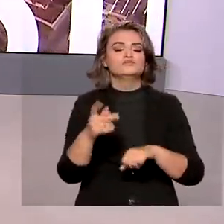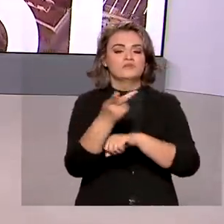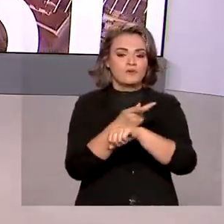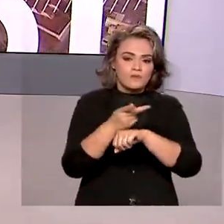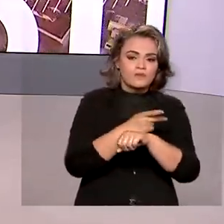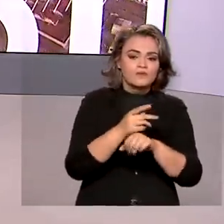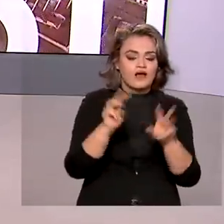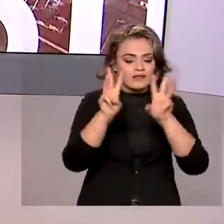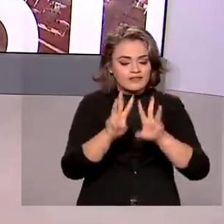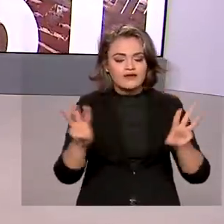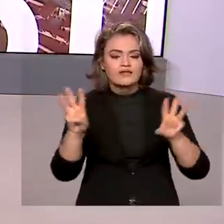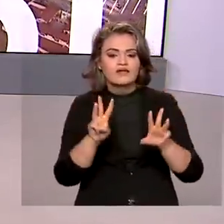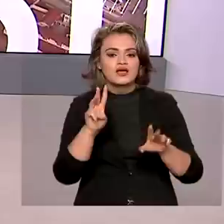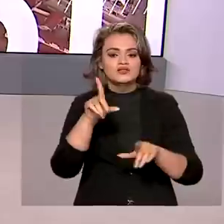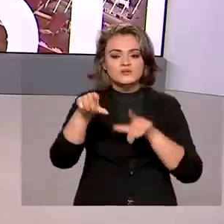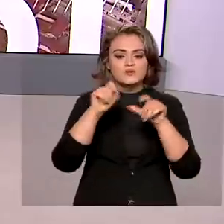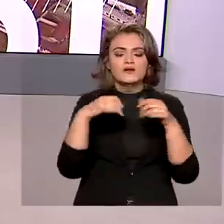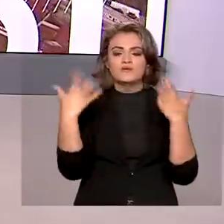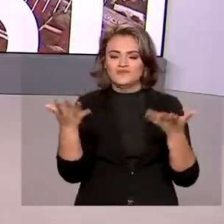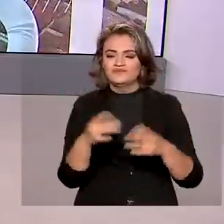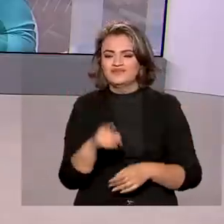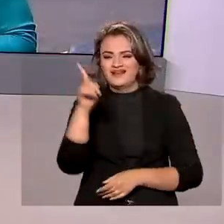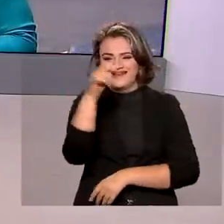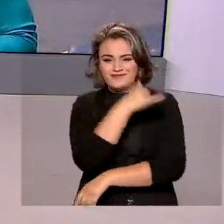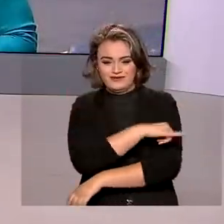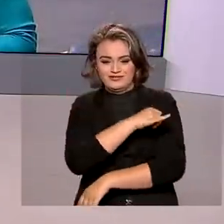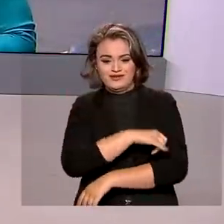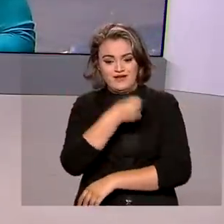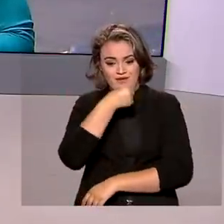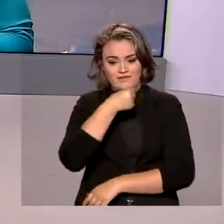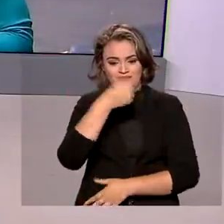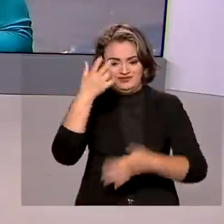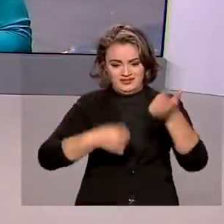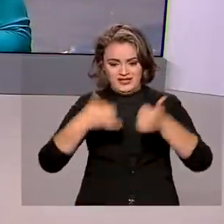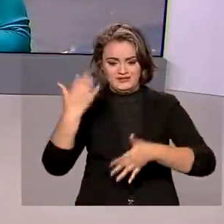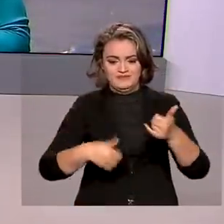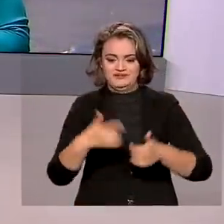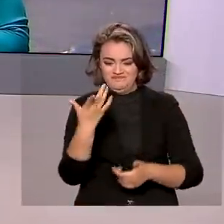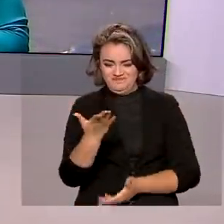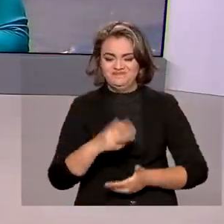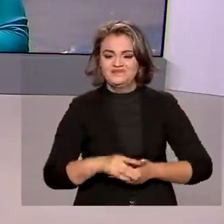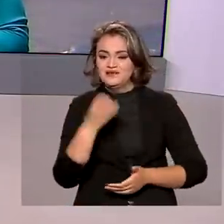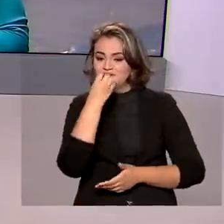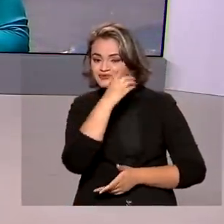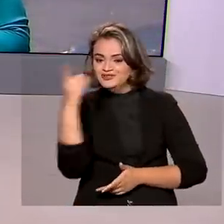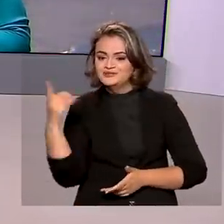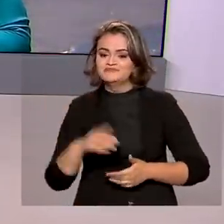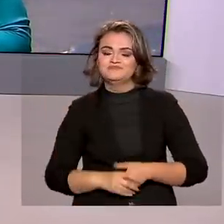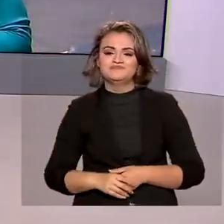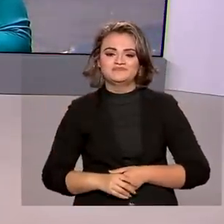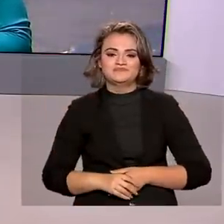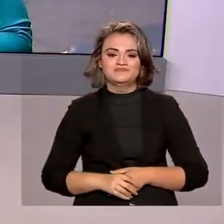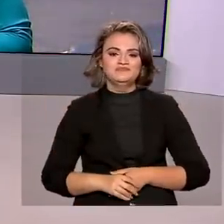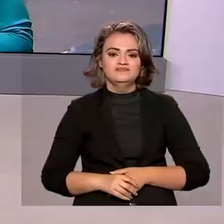disponíveis pela internet. Ao vivo do Rio de Janeiro, o repórter Tiago Pimenta tem as informações para a gente. Bom dia, Tiago.